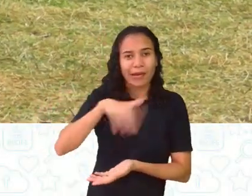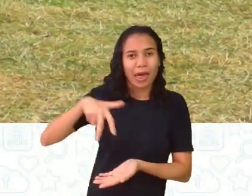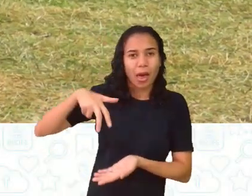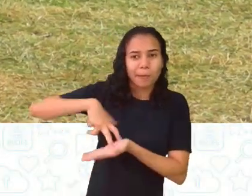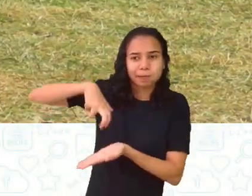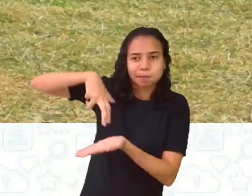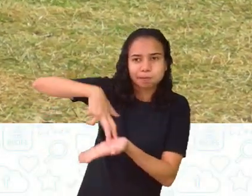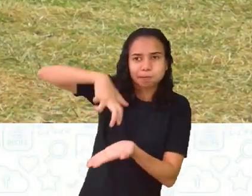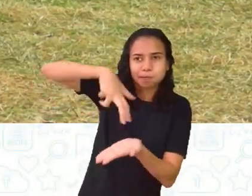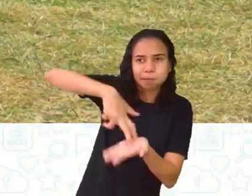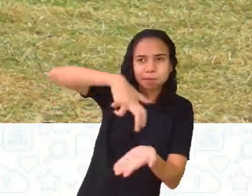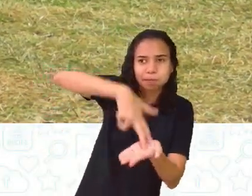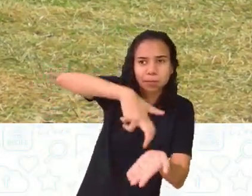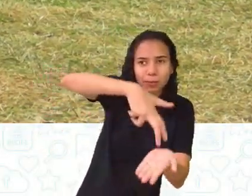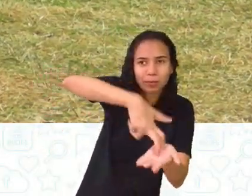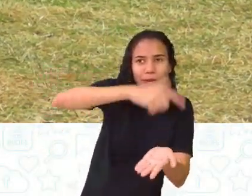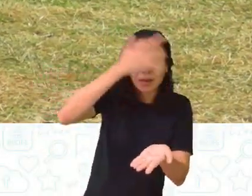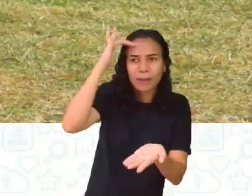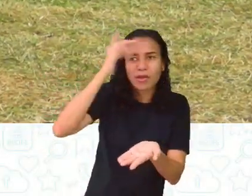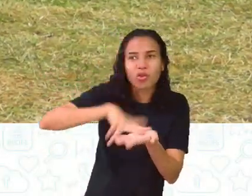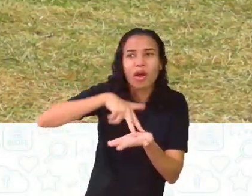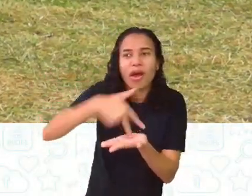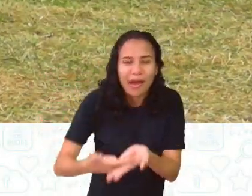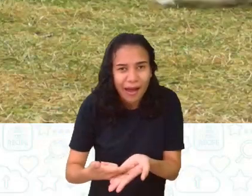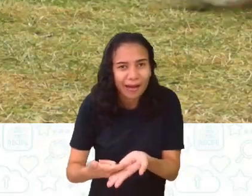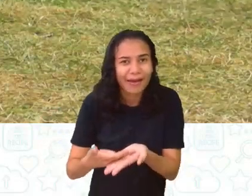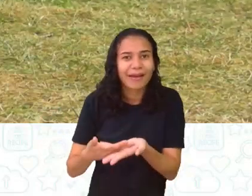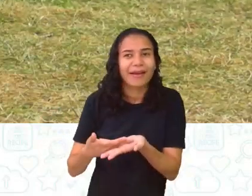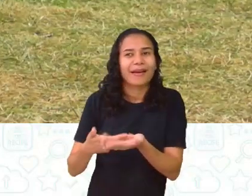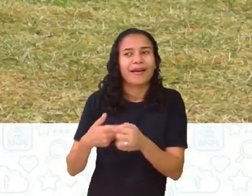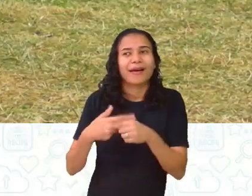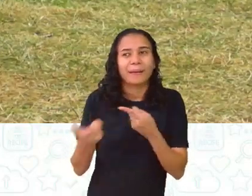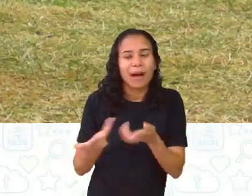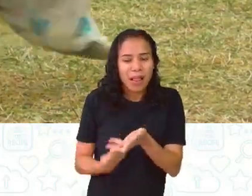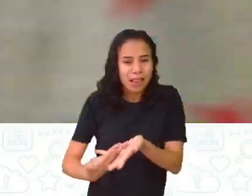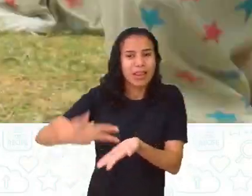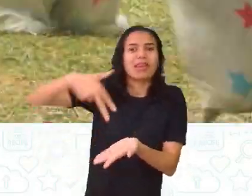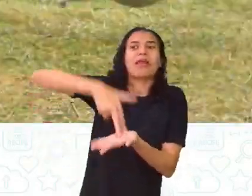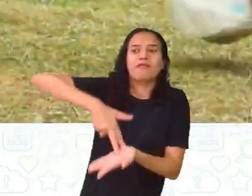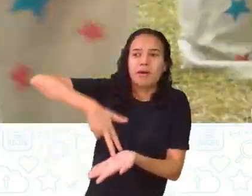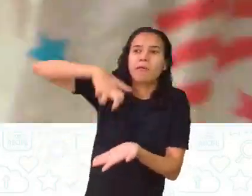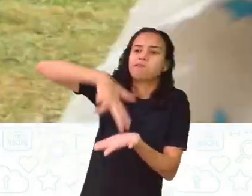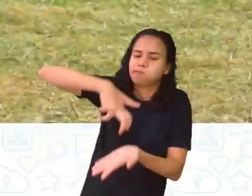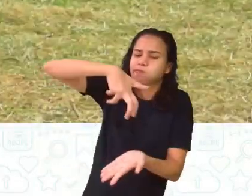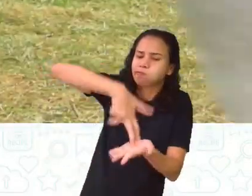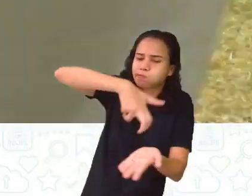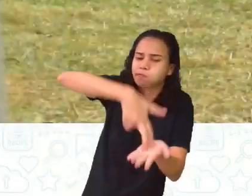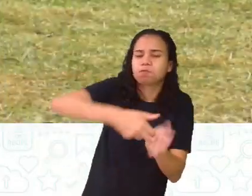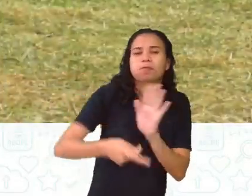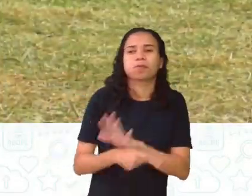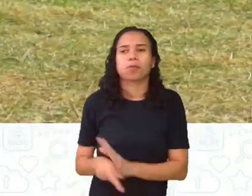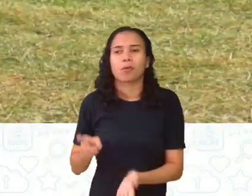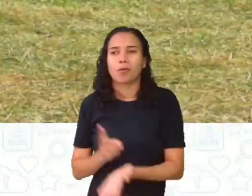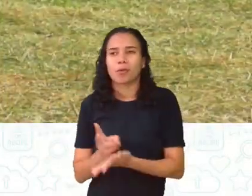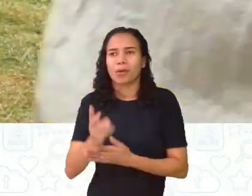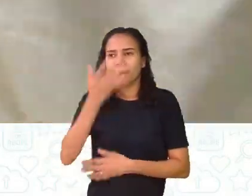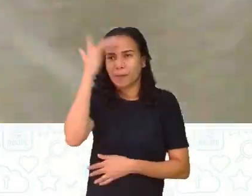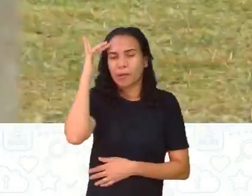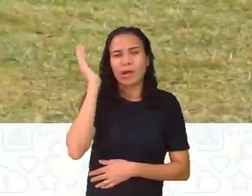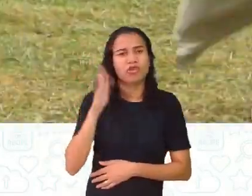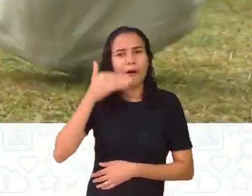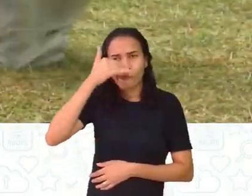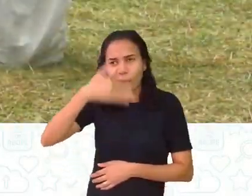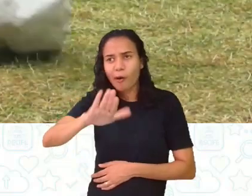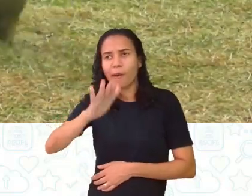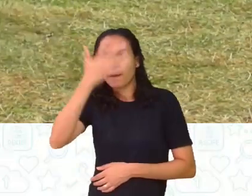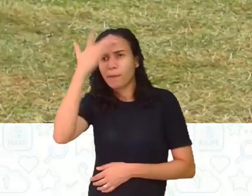Perceba que tem gente que vai cair agora, mas vai e levanta e segue. Veja que o pessoal já passou, já